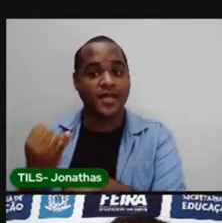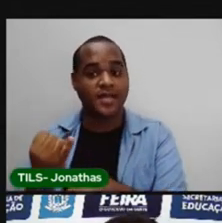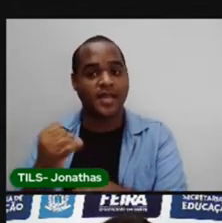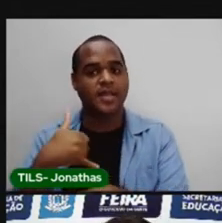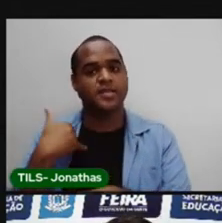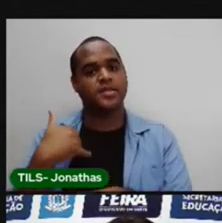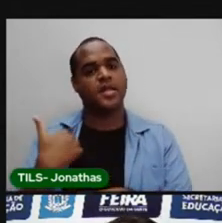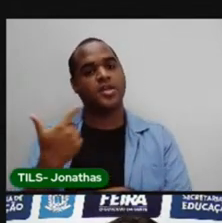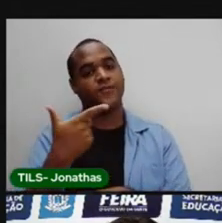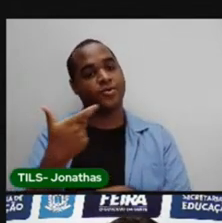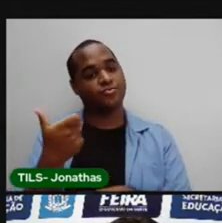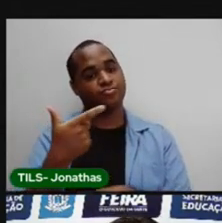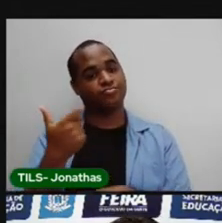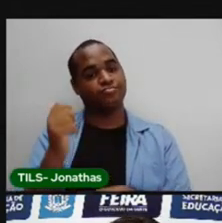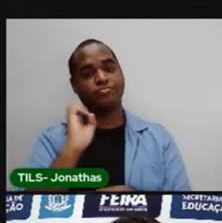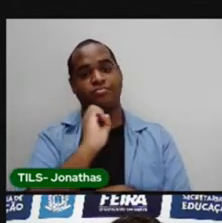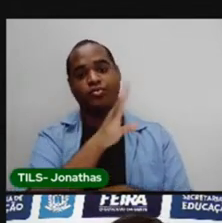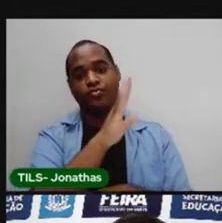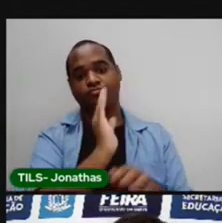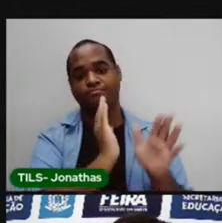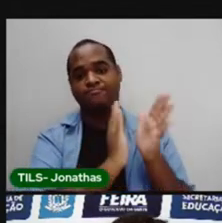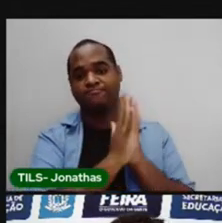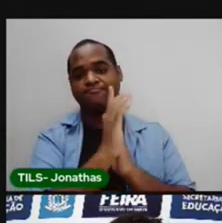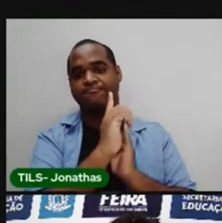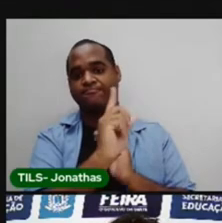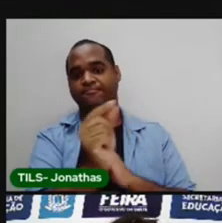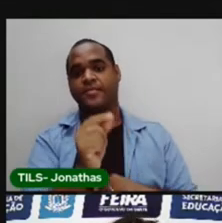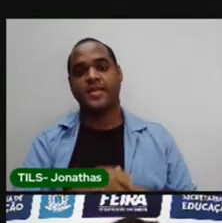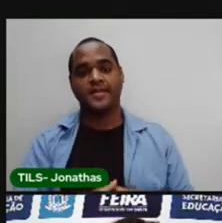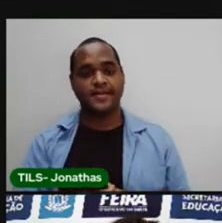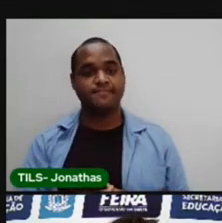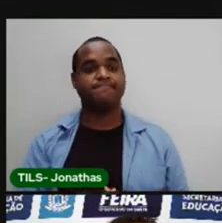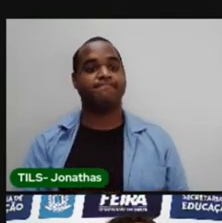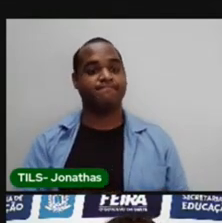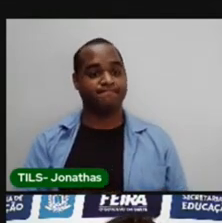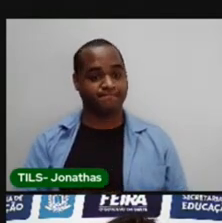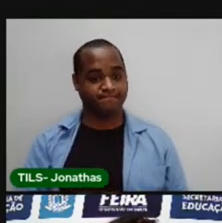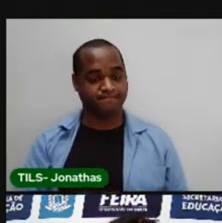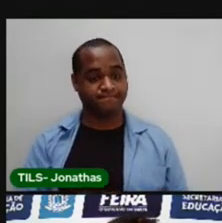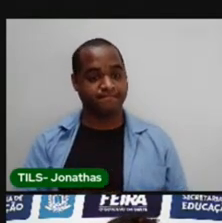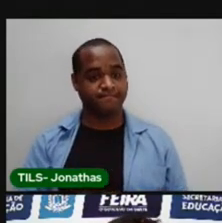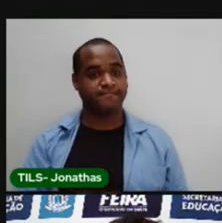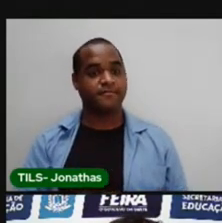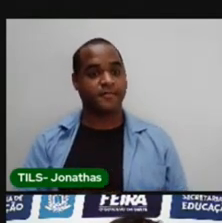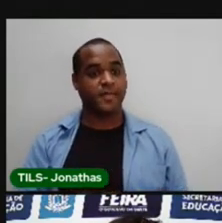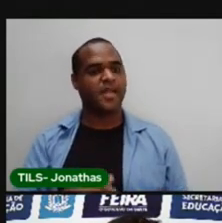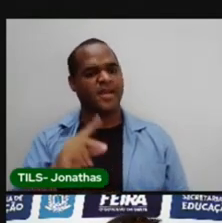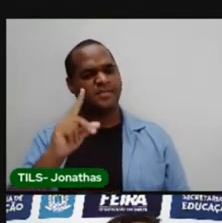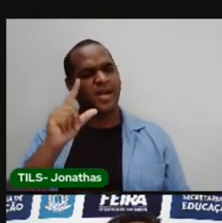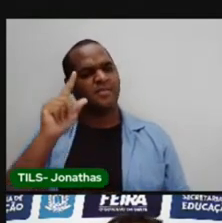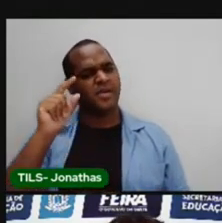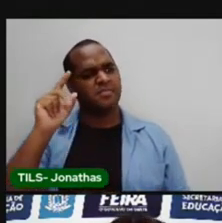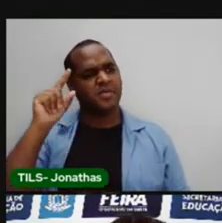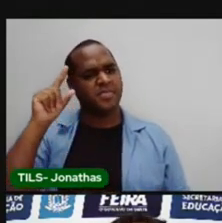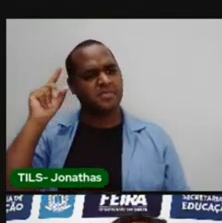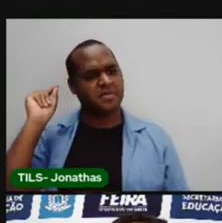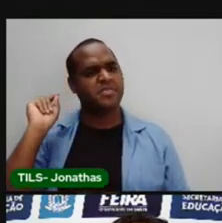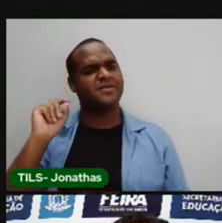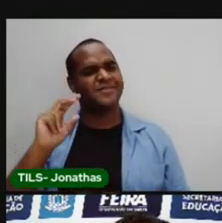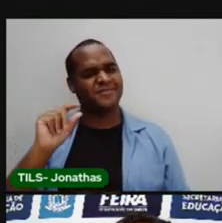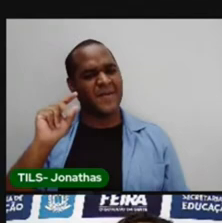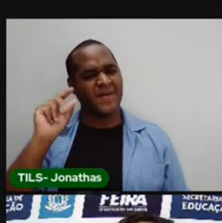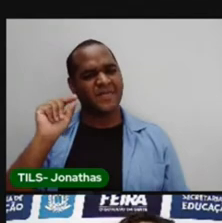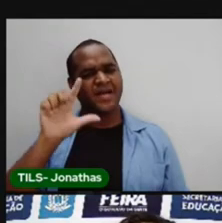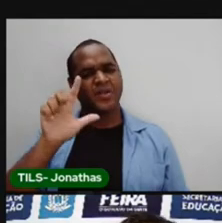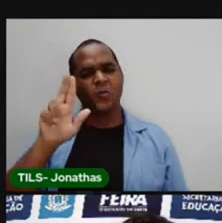com 21 anos ele fugiu. Ele nasceu escravo. Lucas